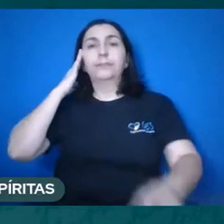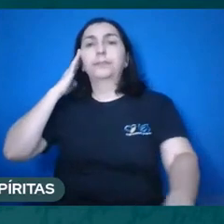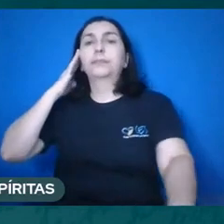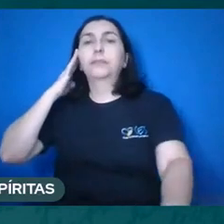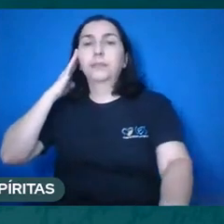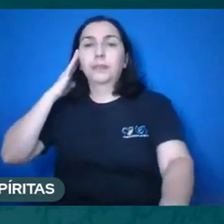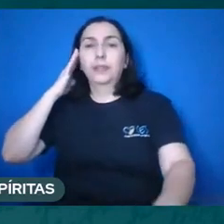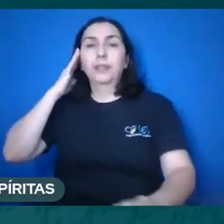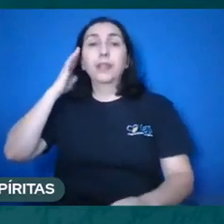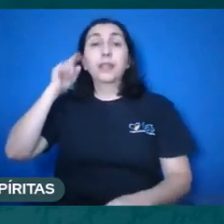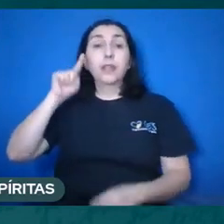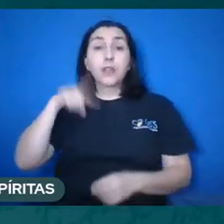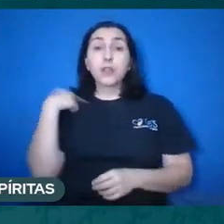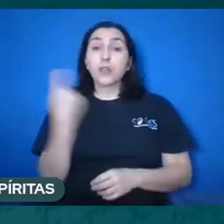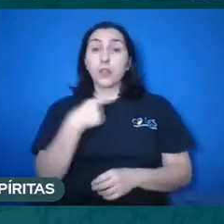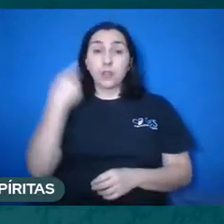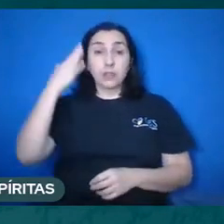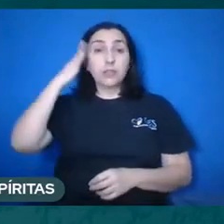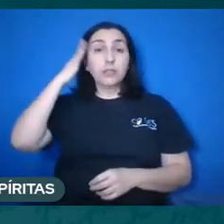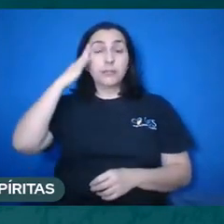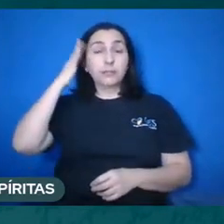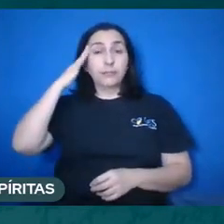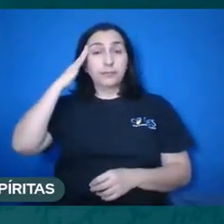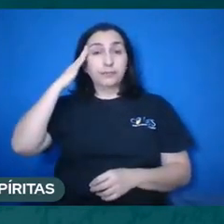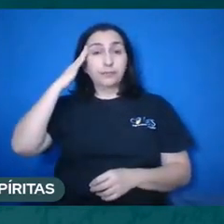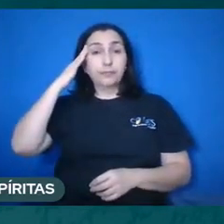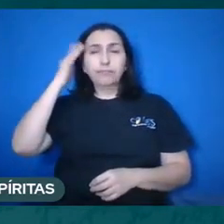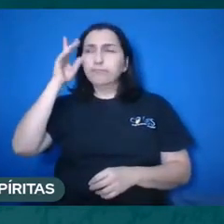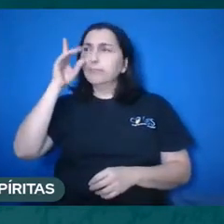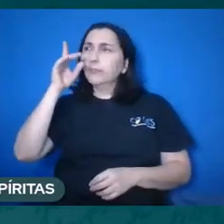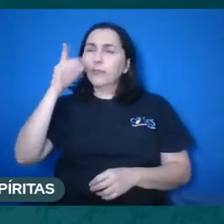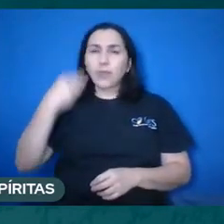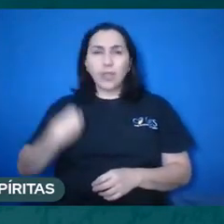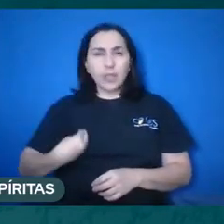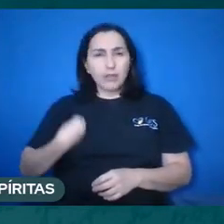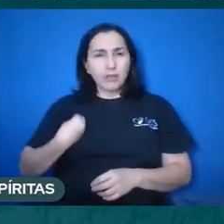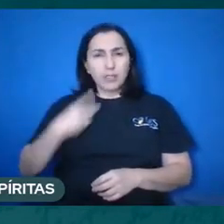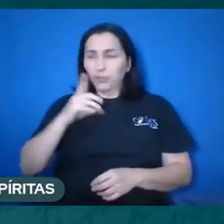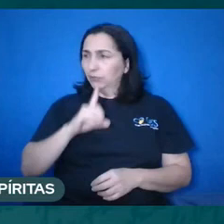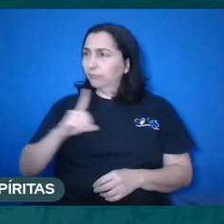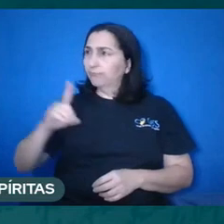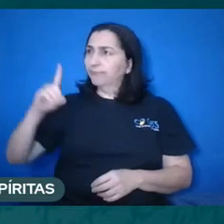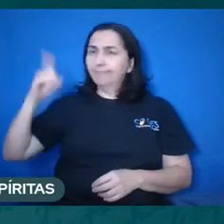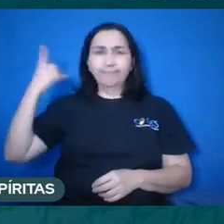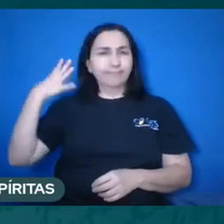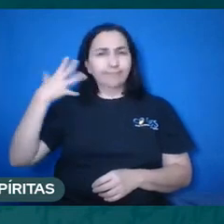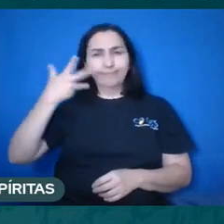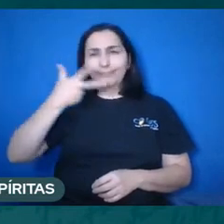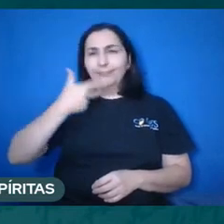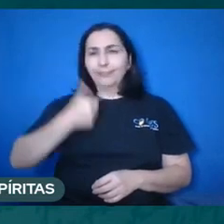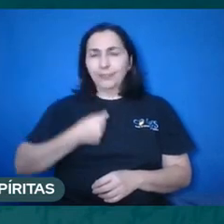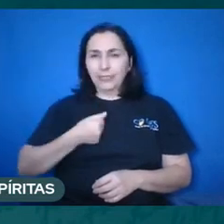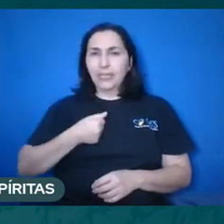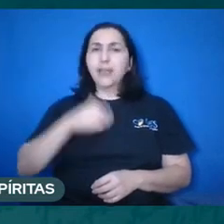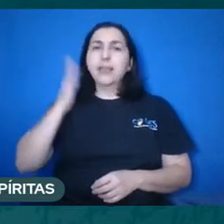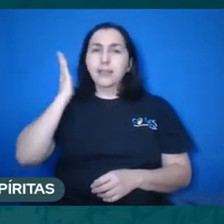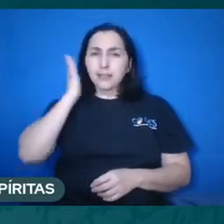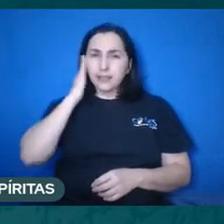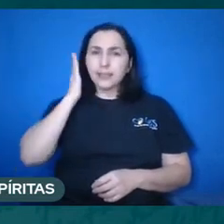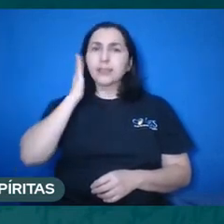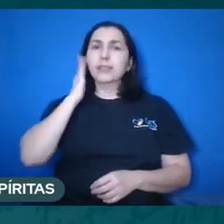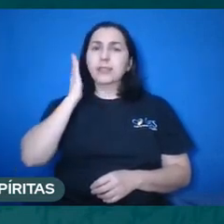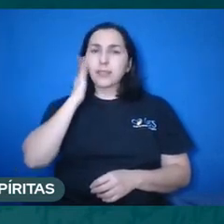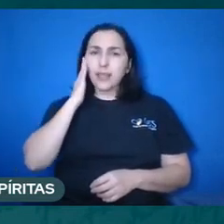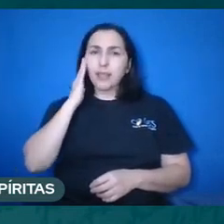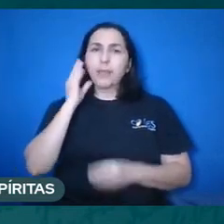que quando é o momento de nós ajustarmos as nossas contas, a gente vai ir ajustando à